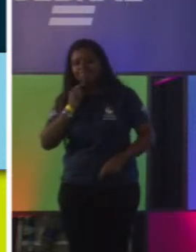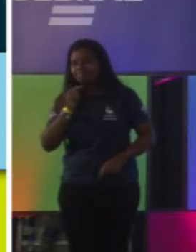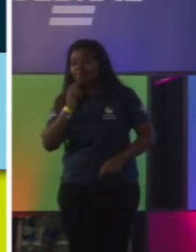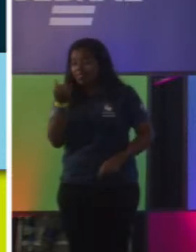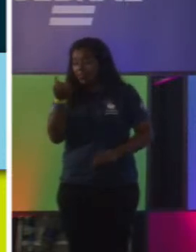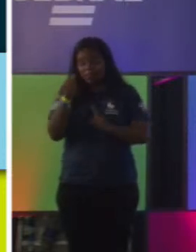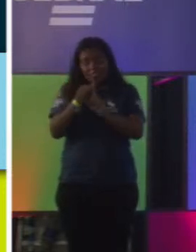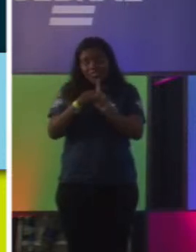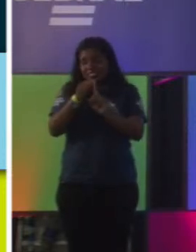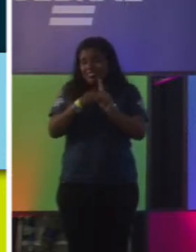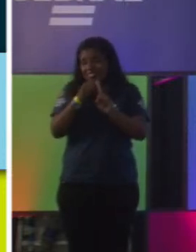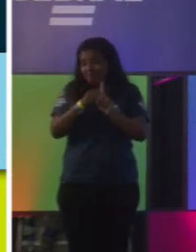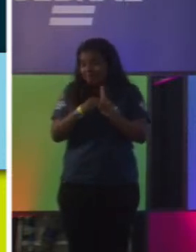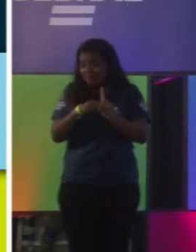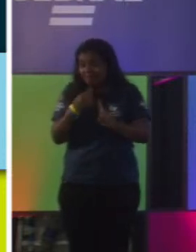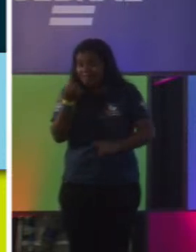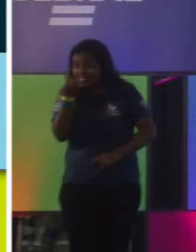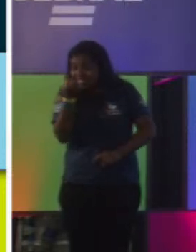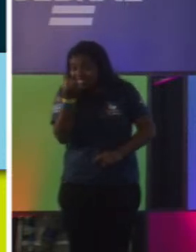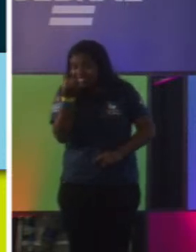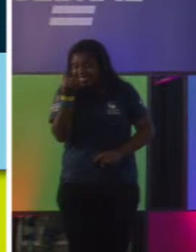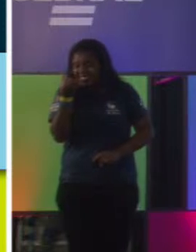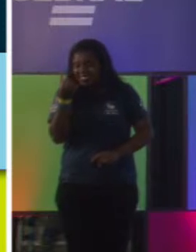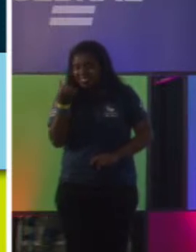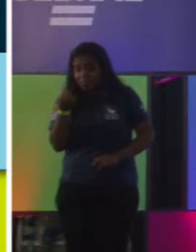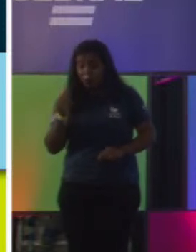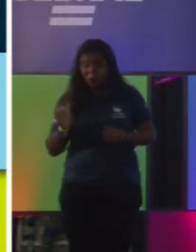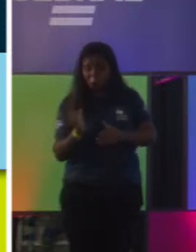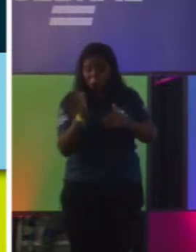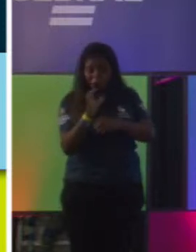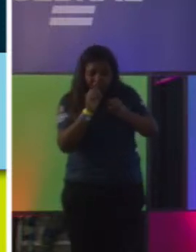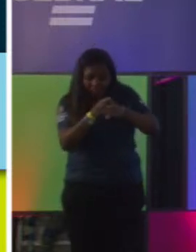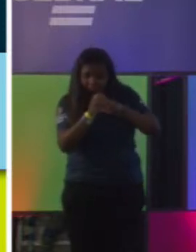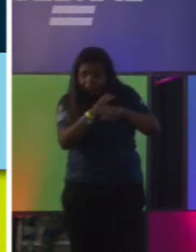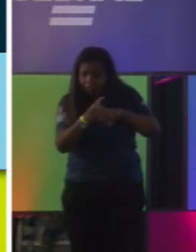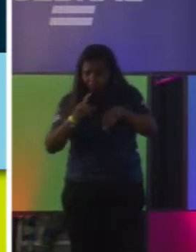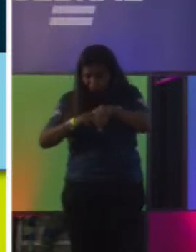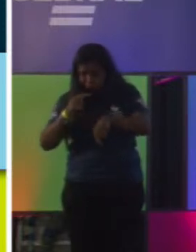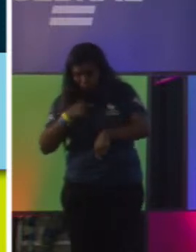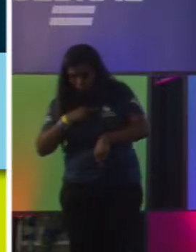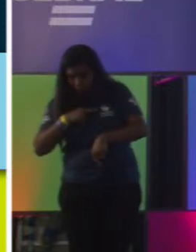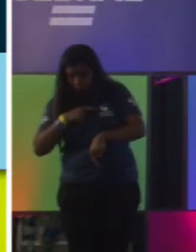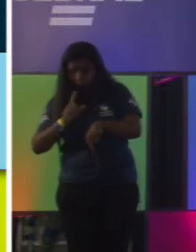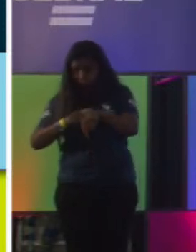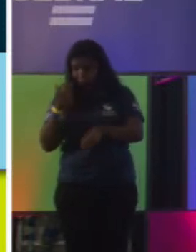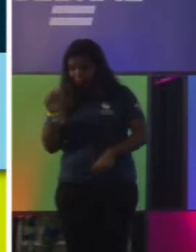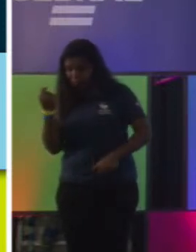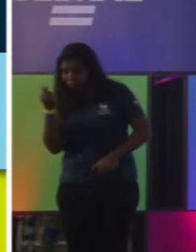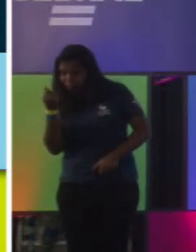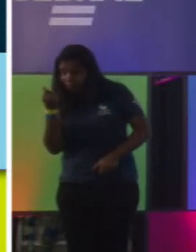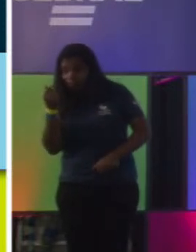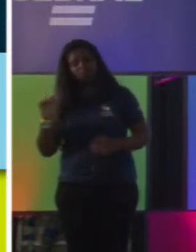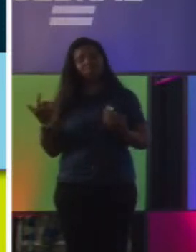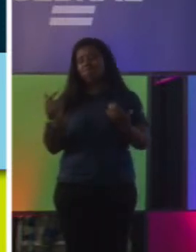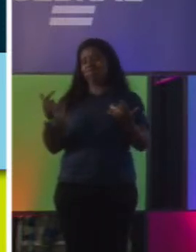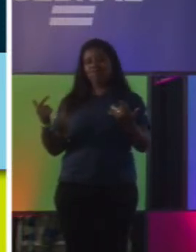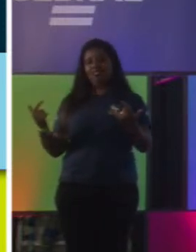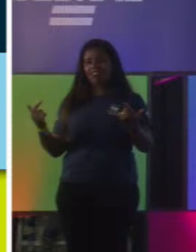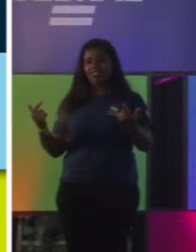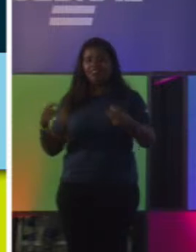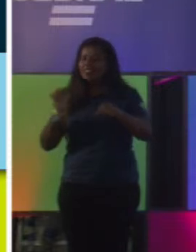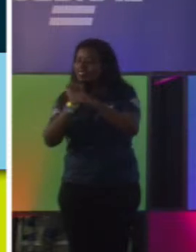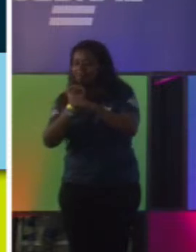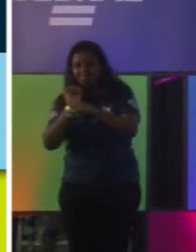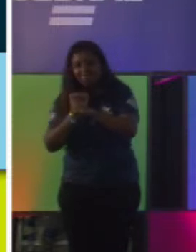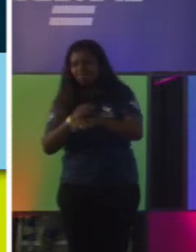meses para converter, às vezes um ano. Você tem dinheiro, você tem tempo. A maioria das pessoas dizem não. Então, por que você quer começar do jeito que você vai gastar mais